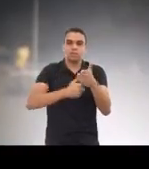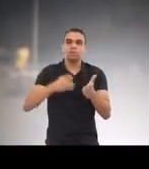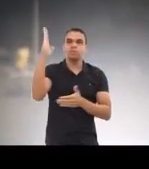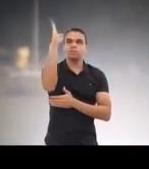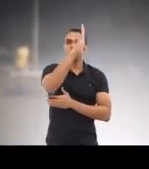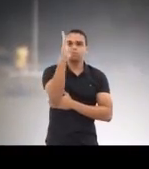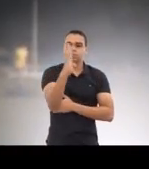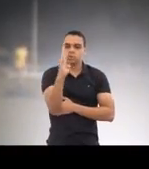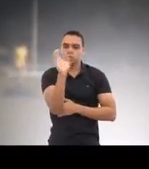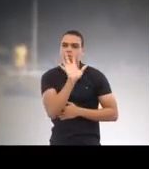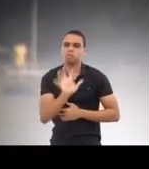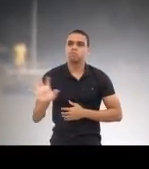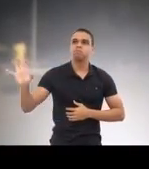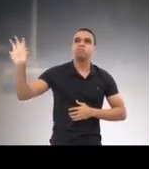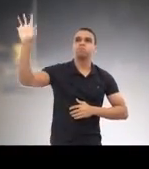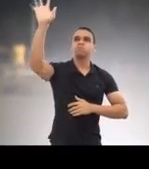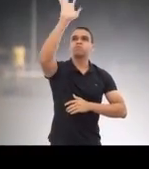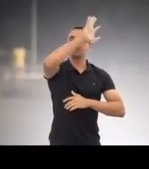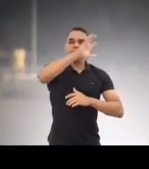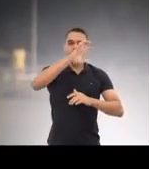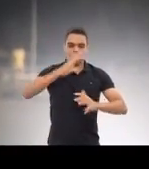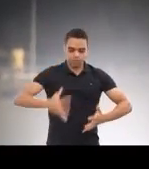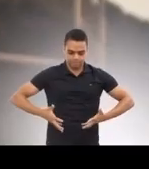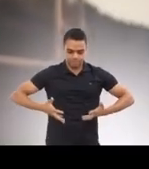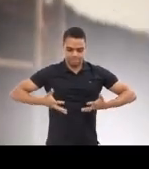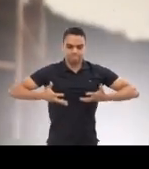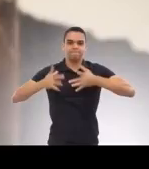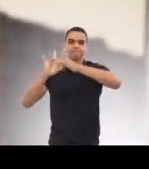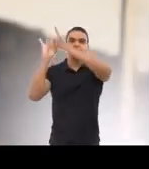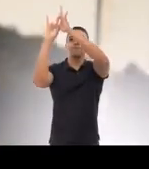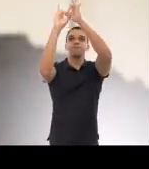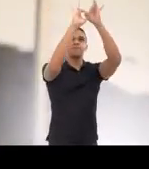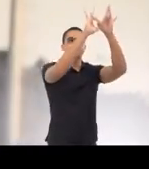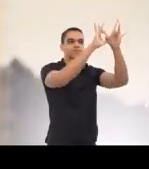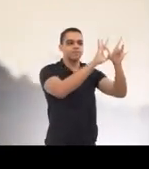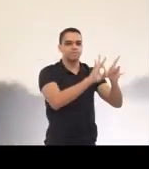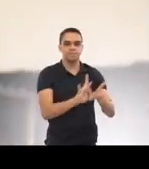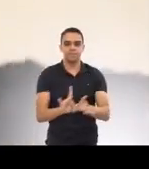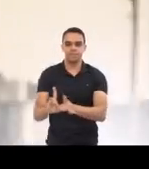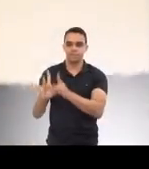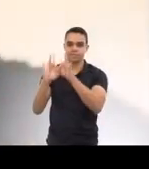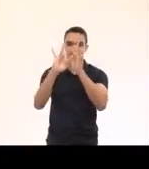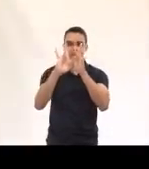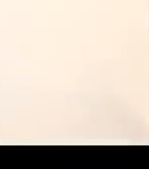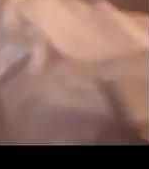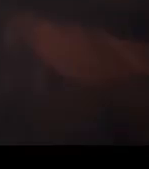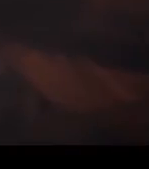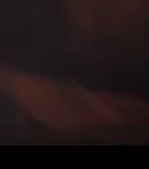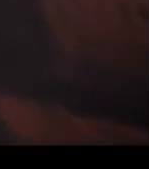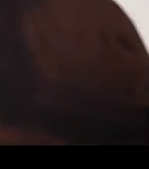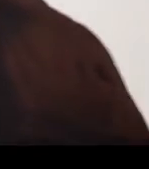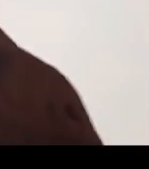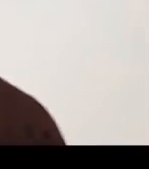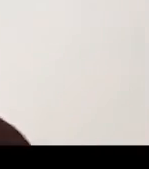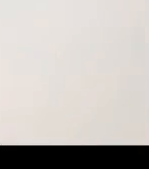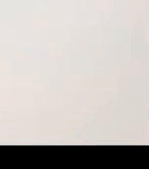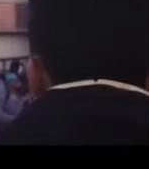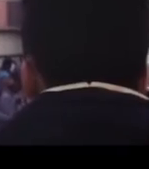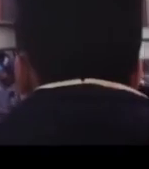que nos inspira, desafia, é a conexão que nos une e nos torna uma rede.